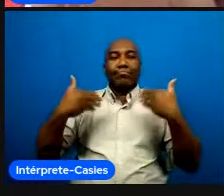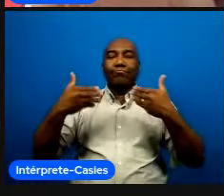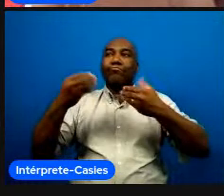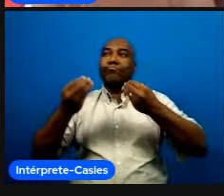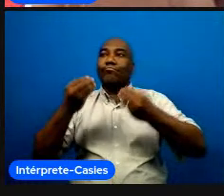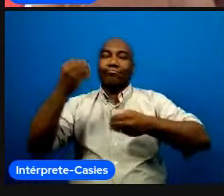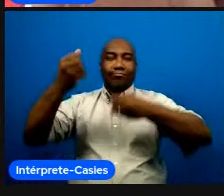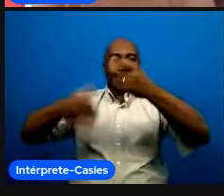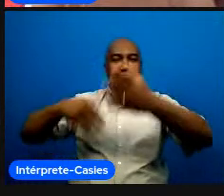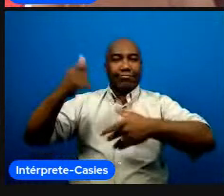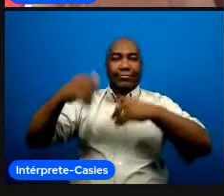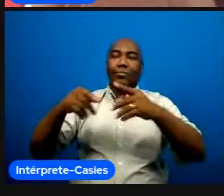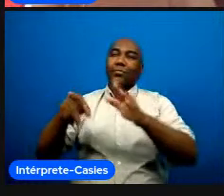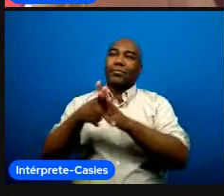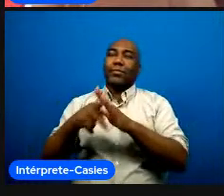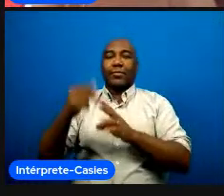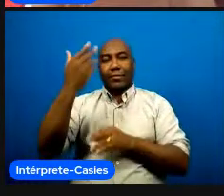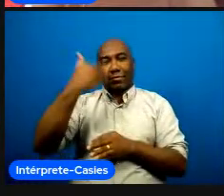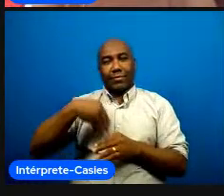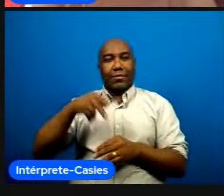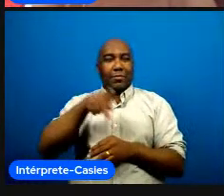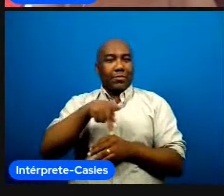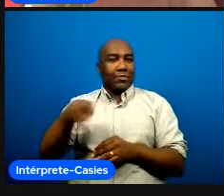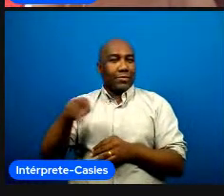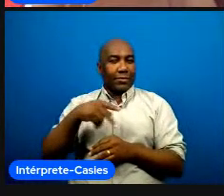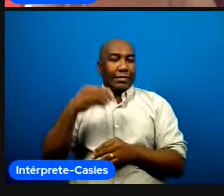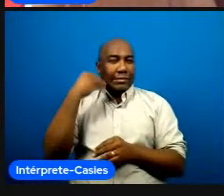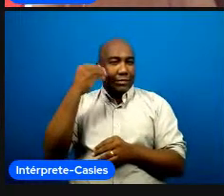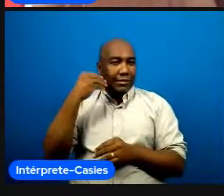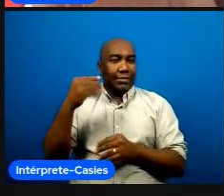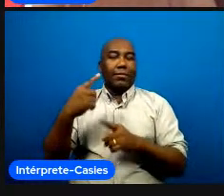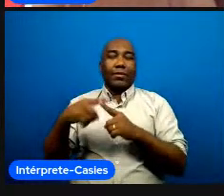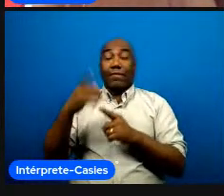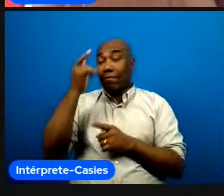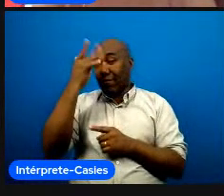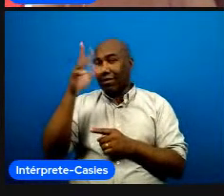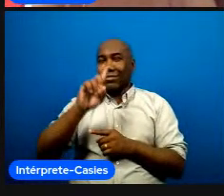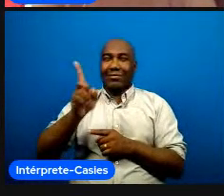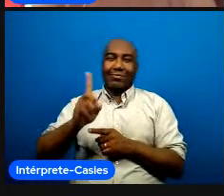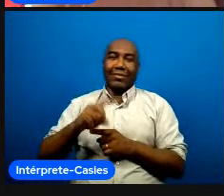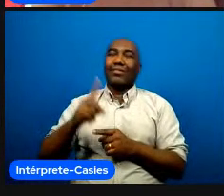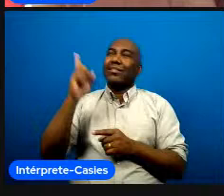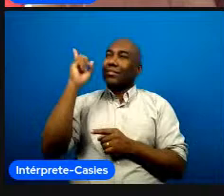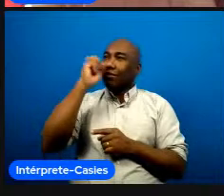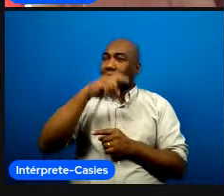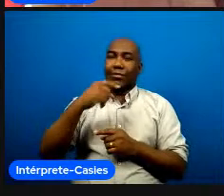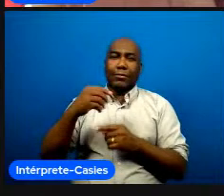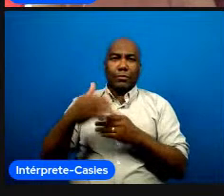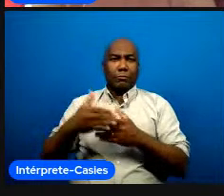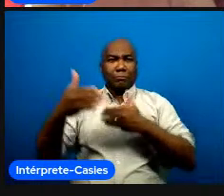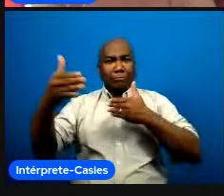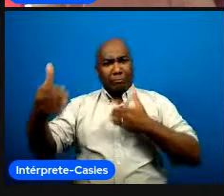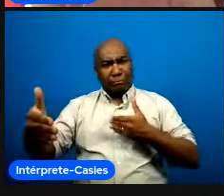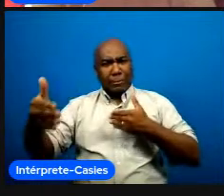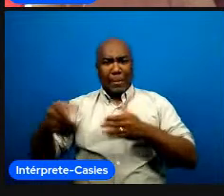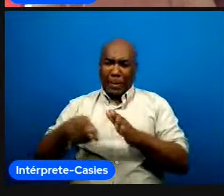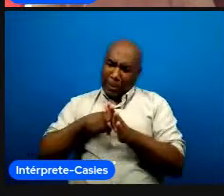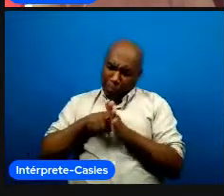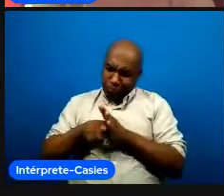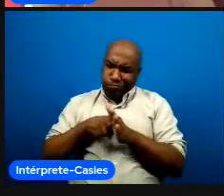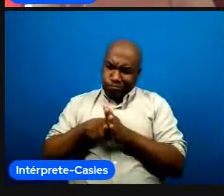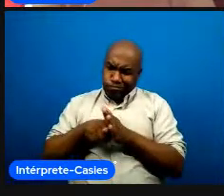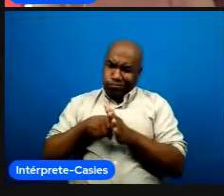do nosso poder como docente confesso que foi um processo interno muito longo que eu não conseguiria fazer sozinha né eu só